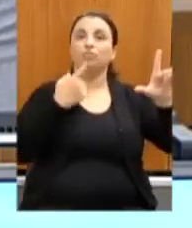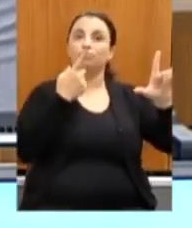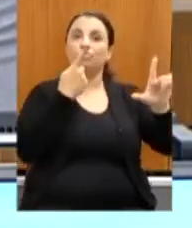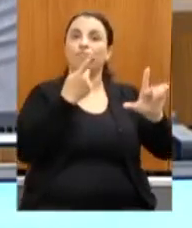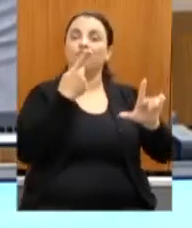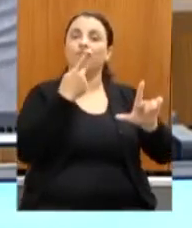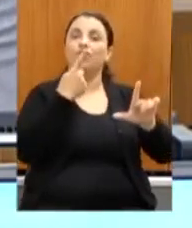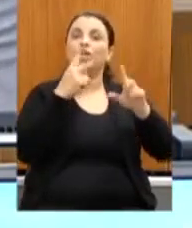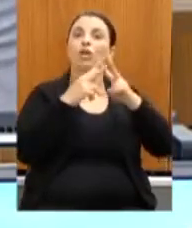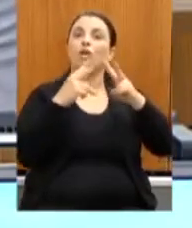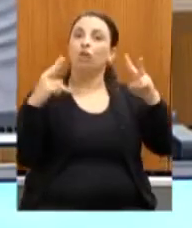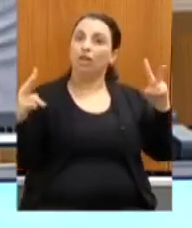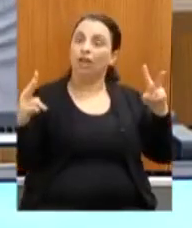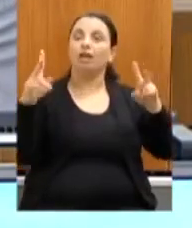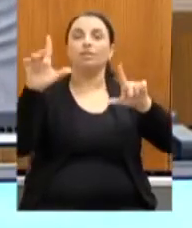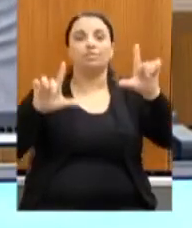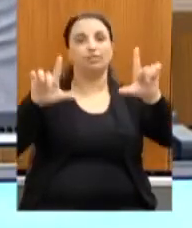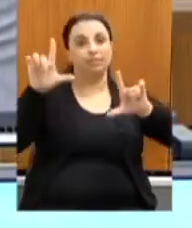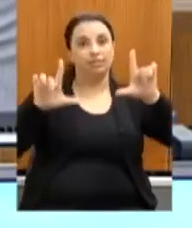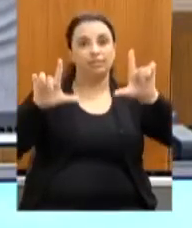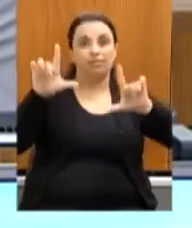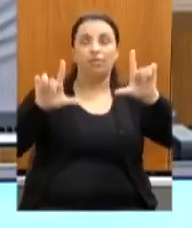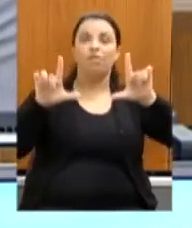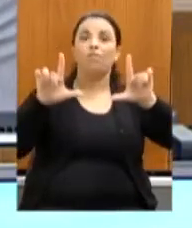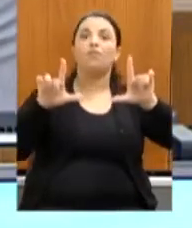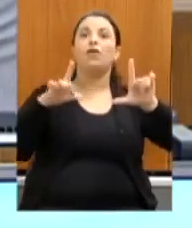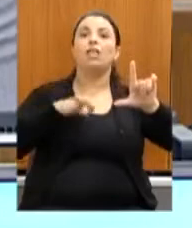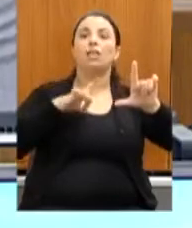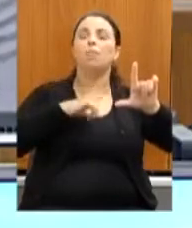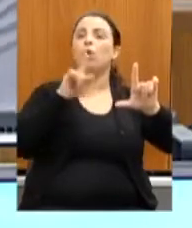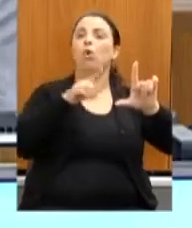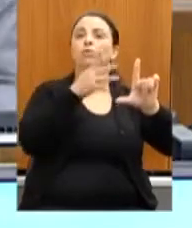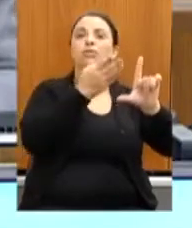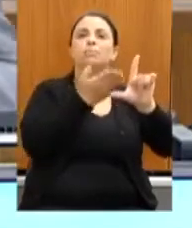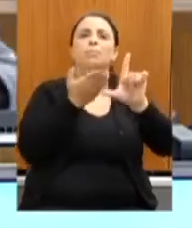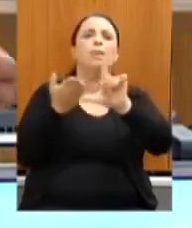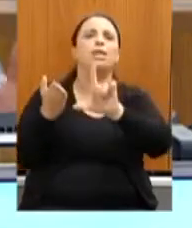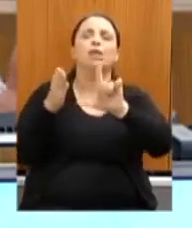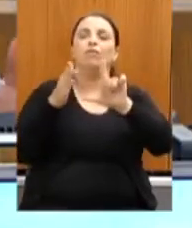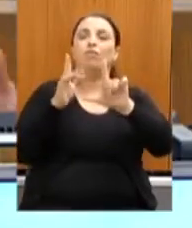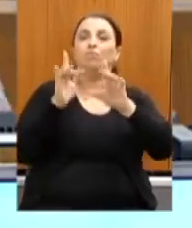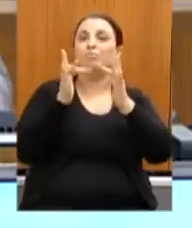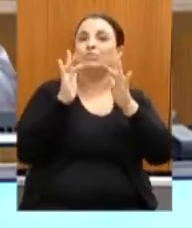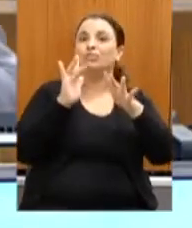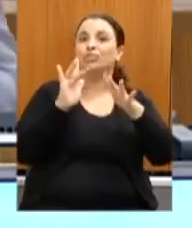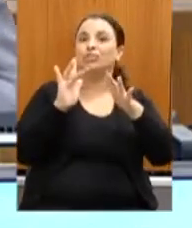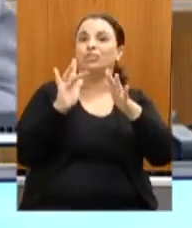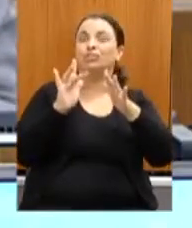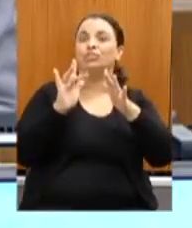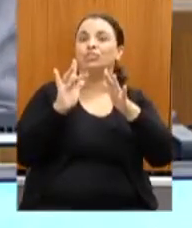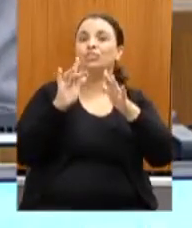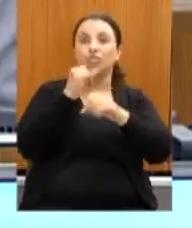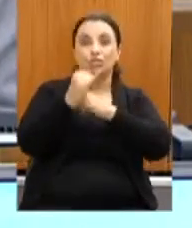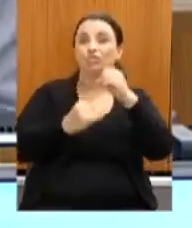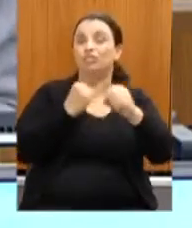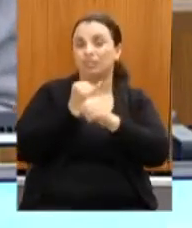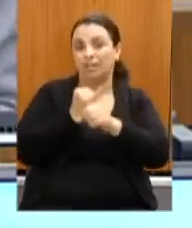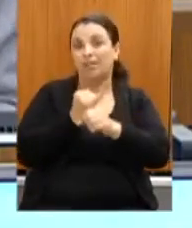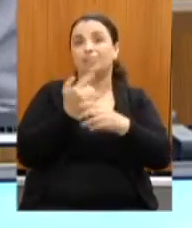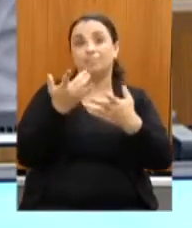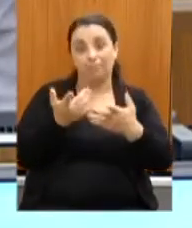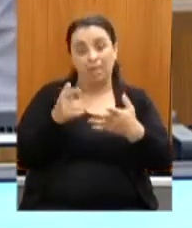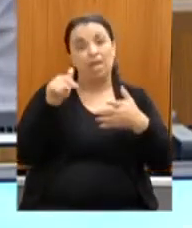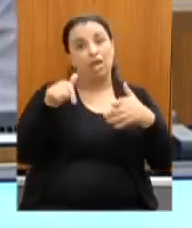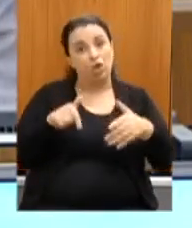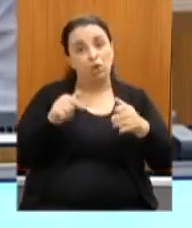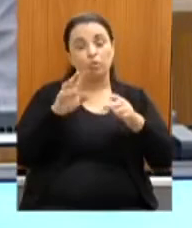online, pela TV, pelas plataformas digitais e no mundo do COVID, o maior potência